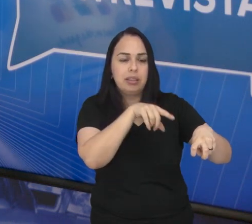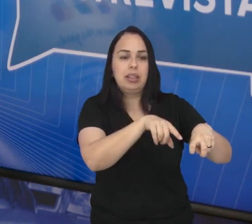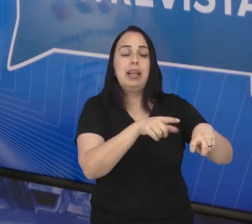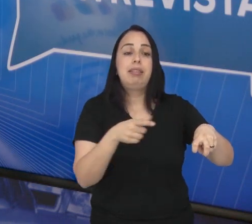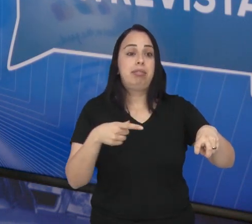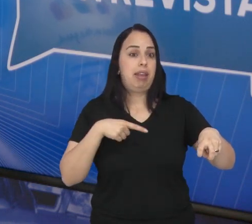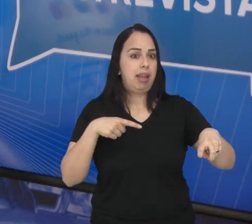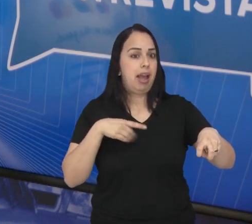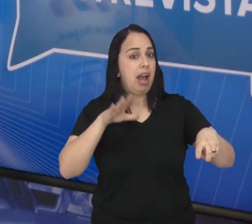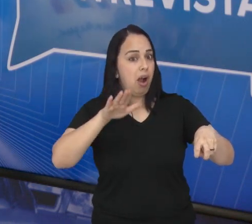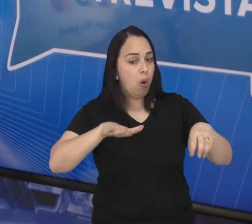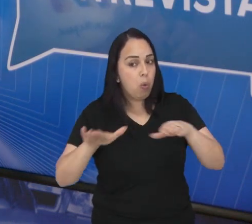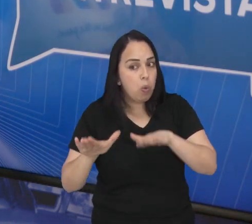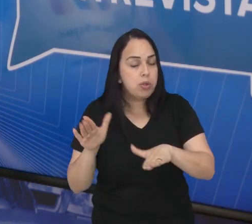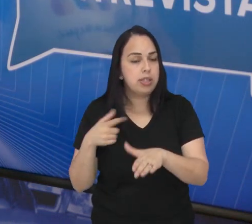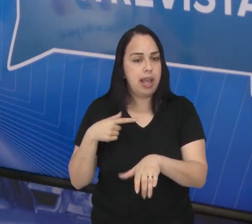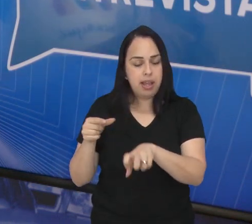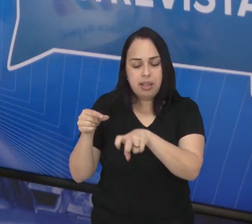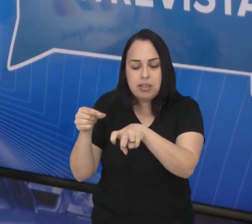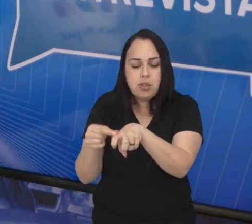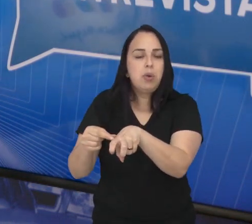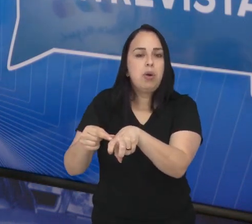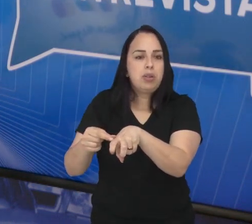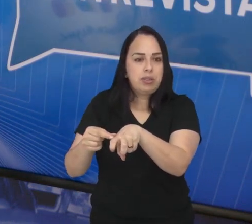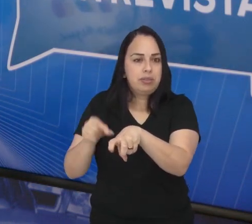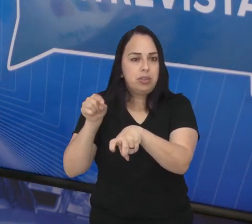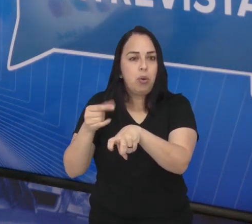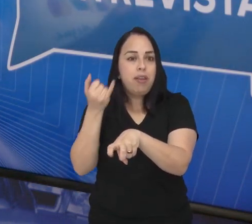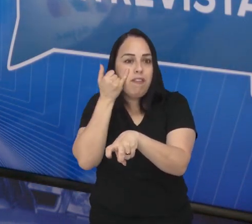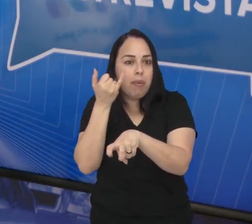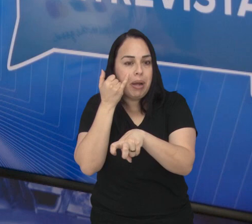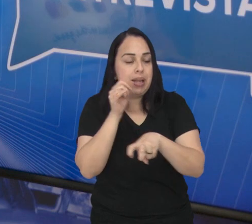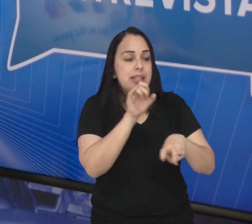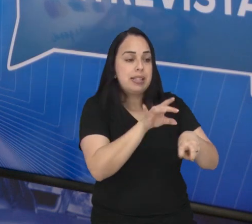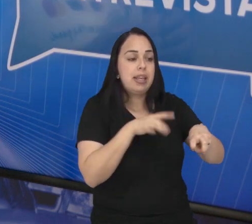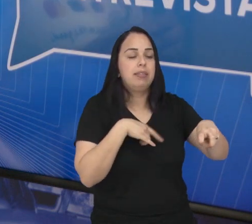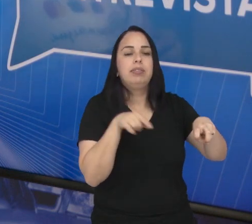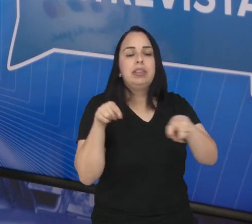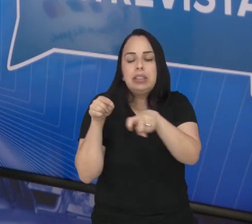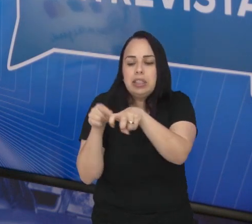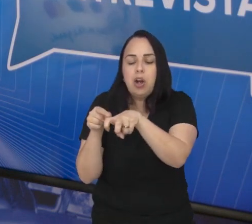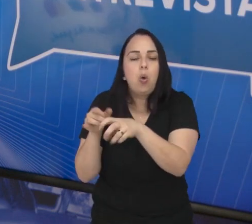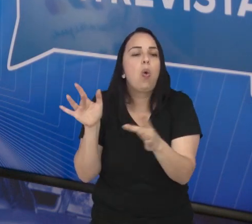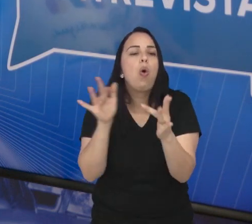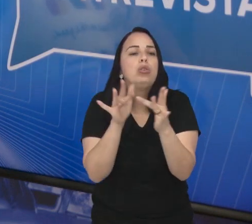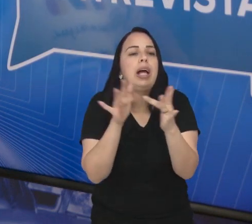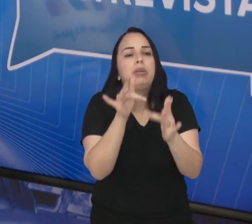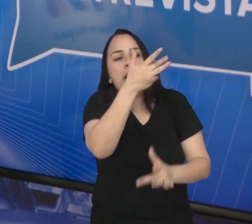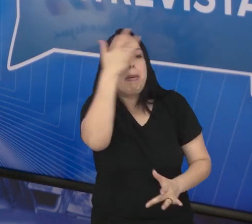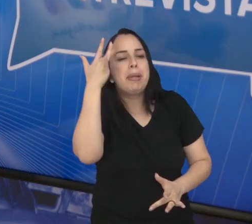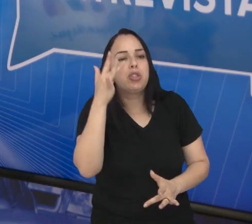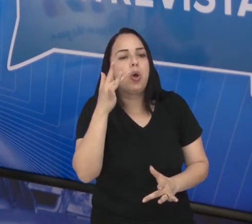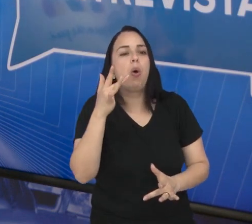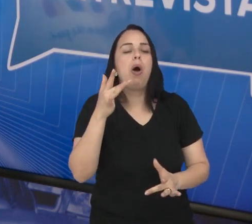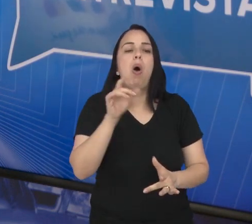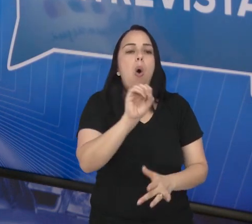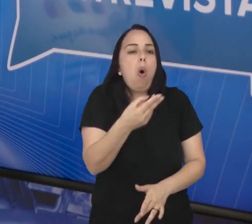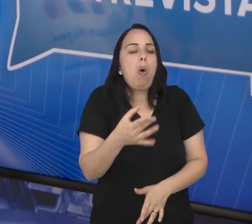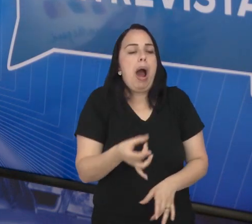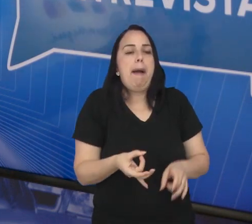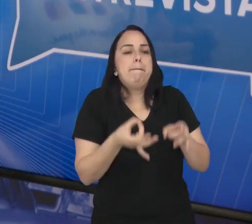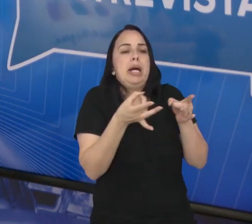animais microchipados, também sem contato com esse tutor cadastrado, ou a falta de